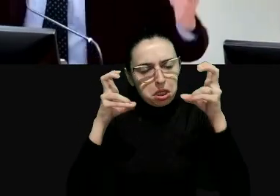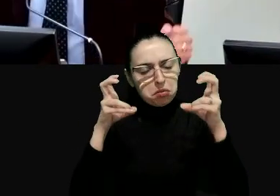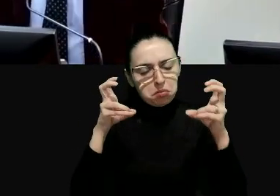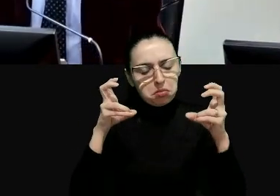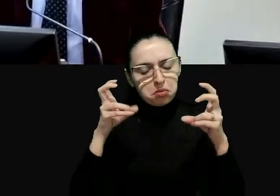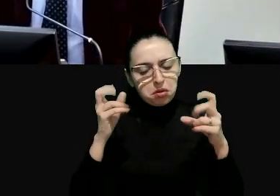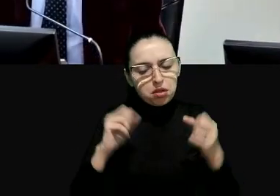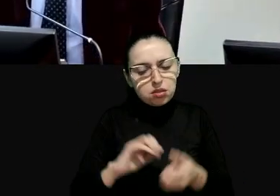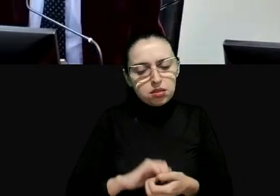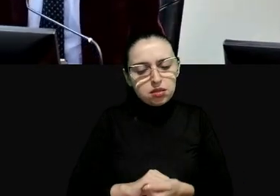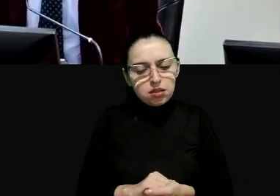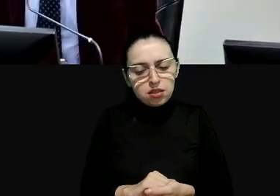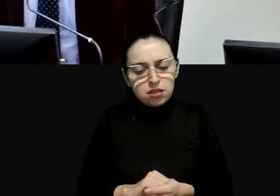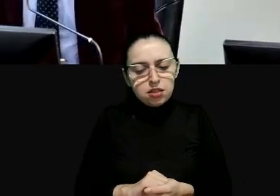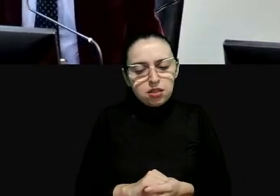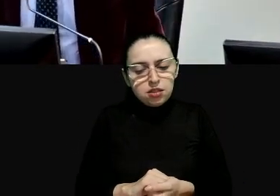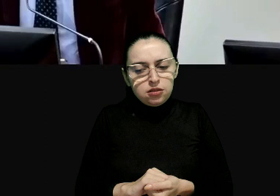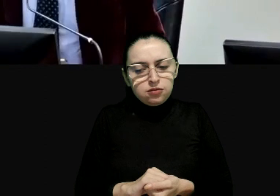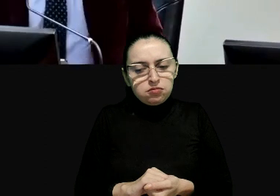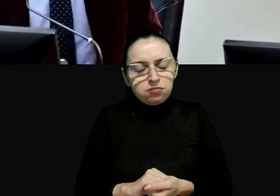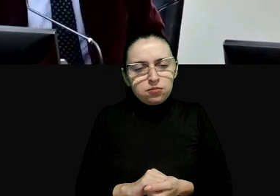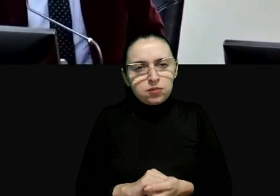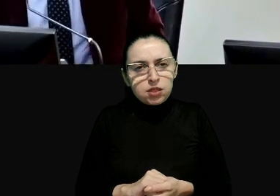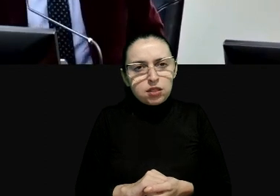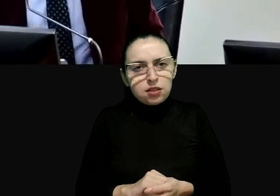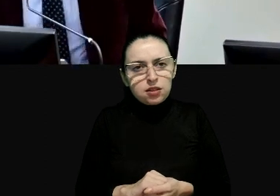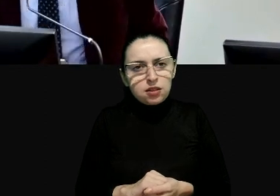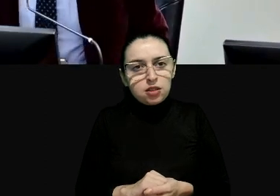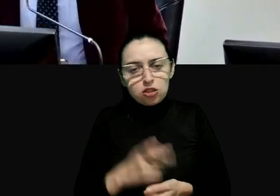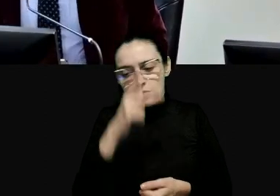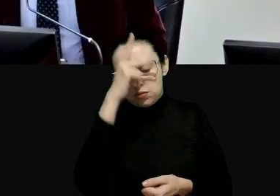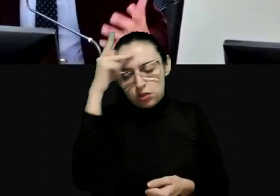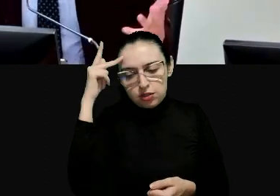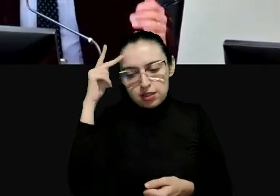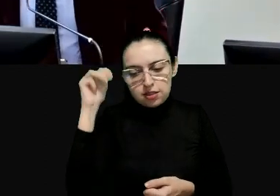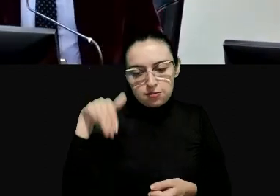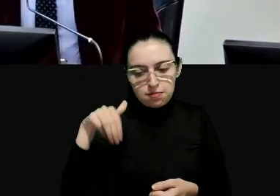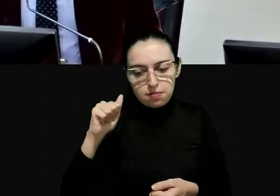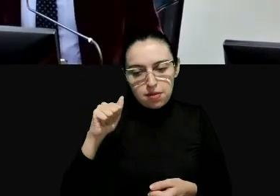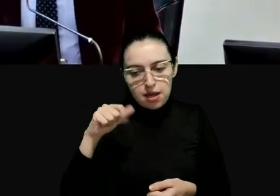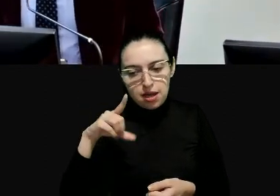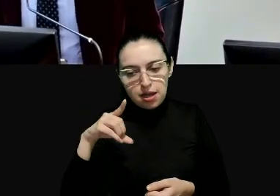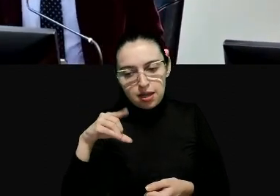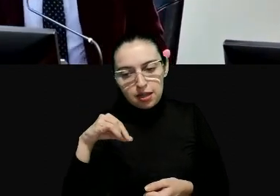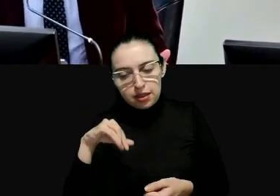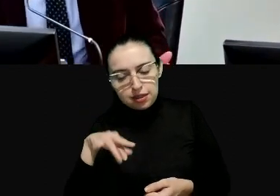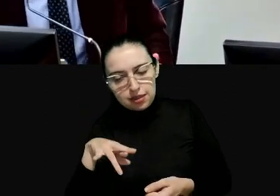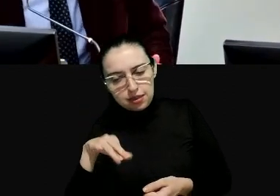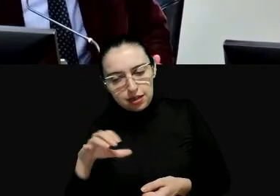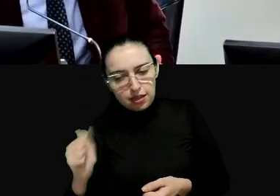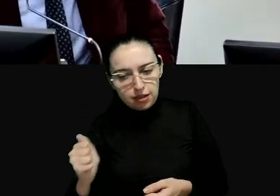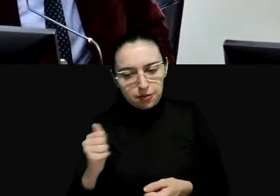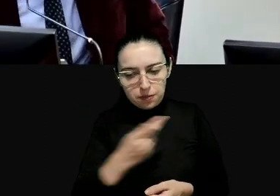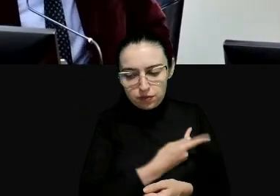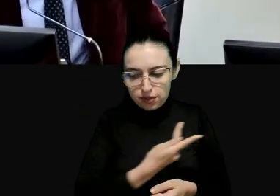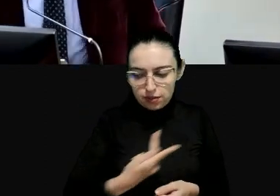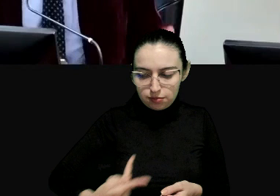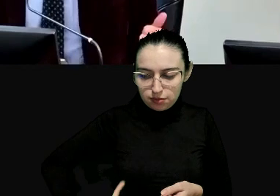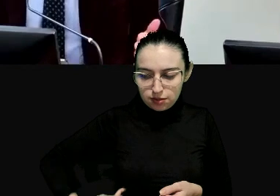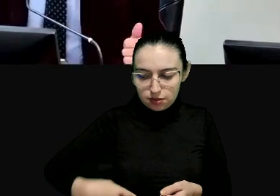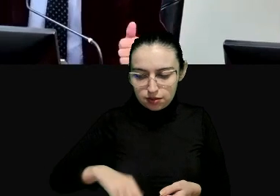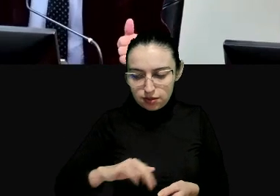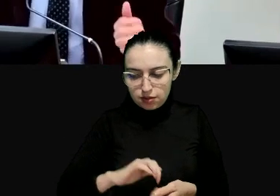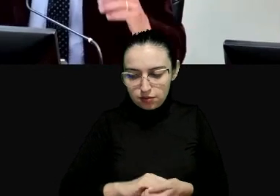o senhor Pérez Mandrique que agora é o presidente do tribunal